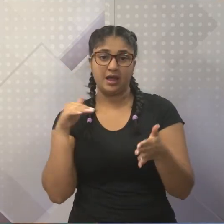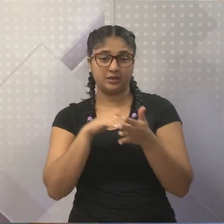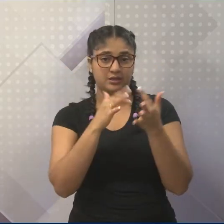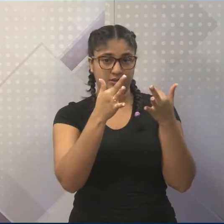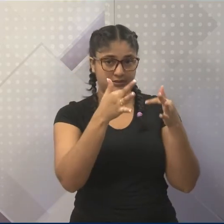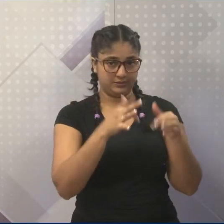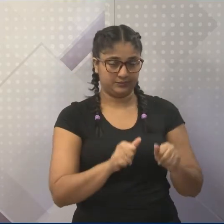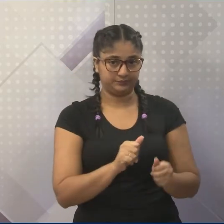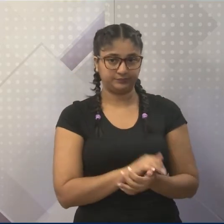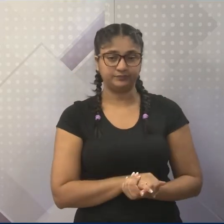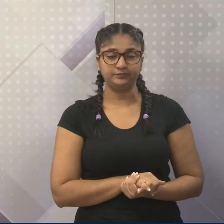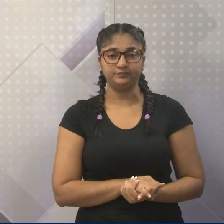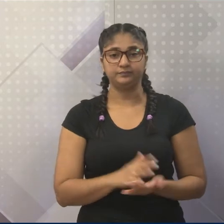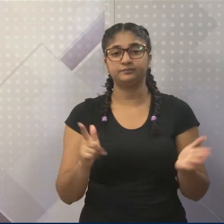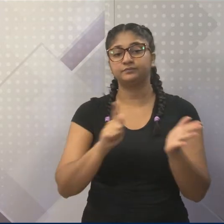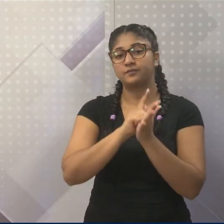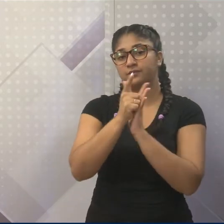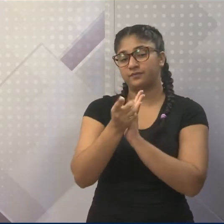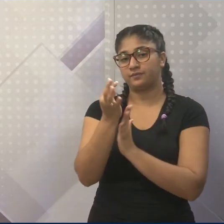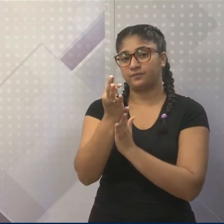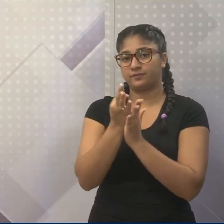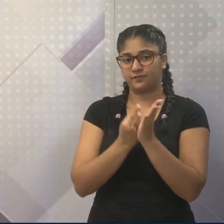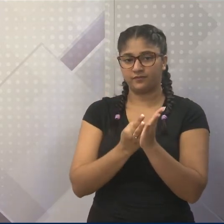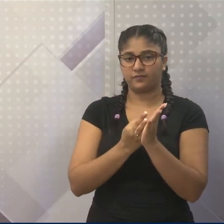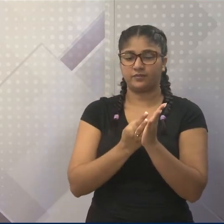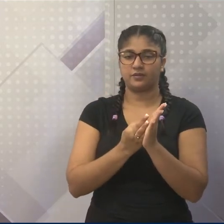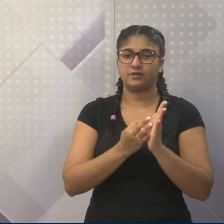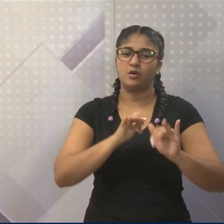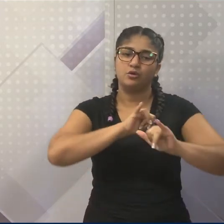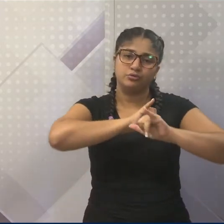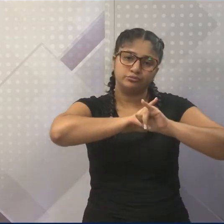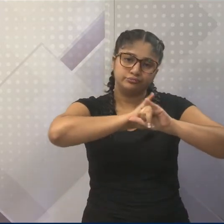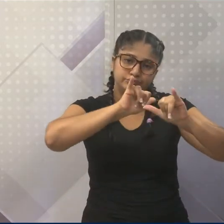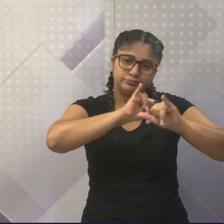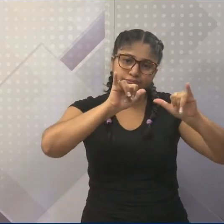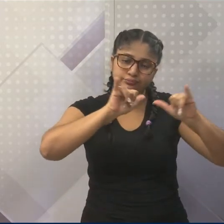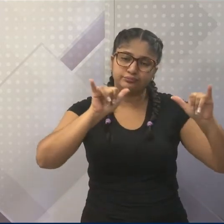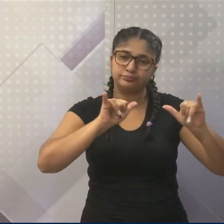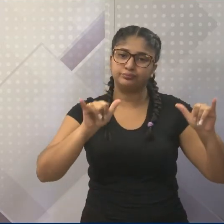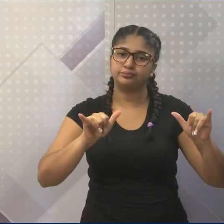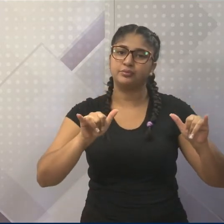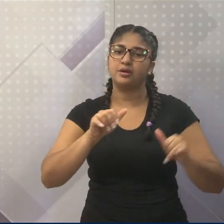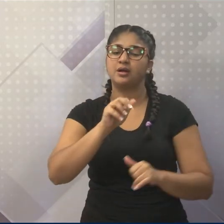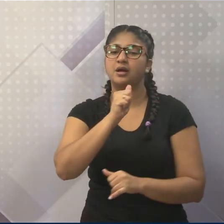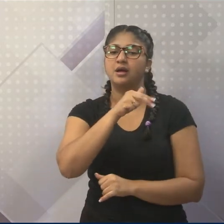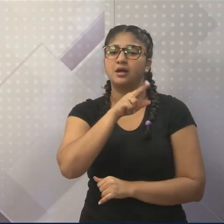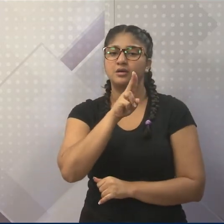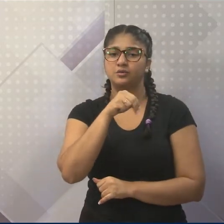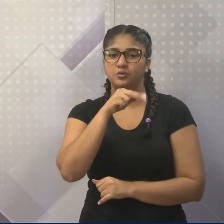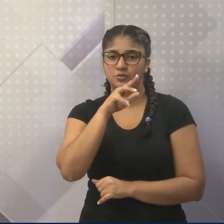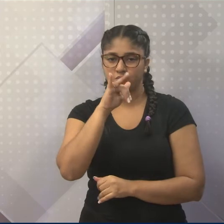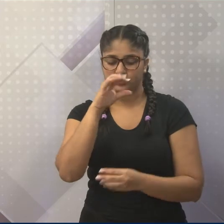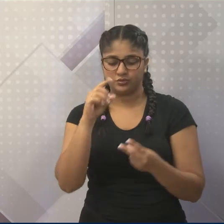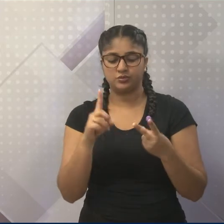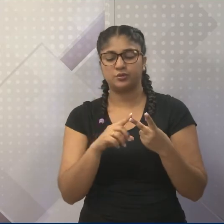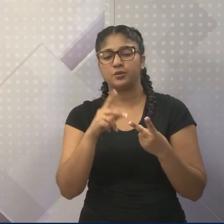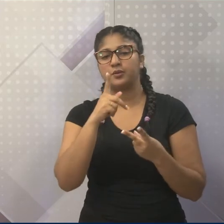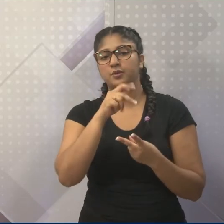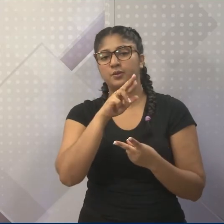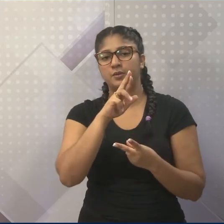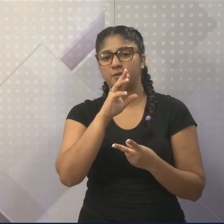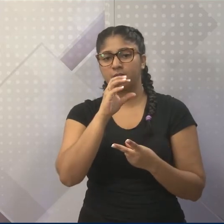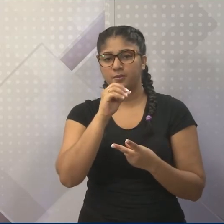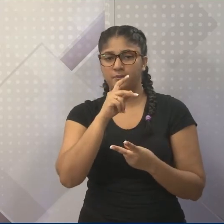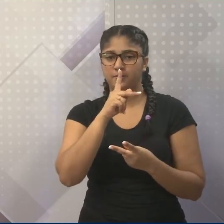Beleza. Gênero textual, anúncio e propaganda esportiva. E nós temos a imagem, um cara batendo uma jogada de tênis, e uma outra, uma sacada,